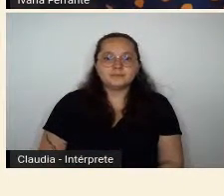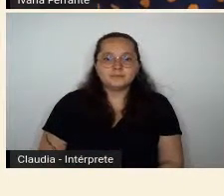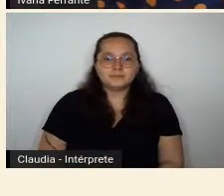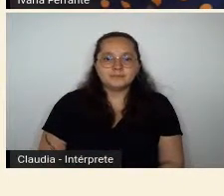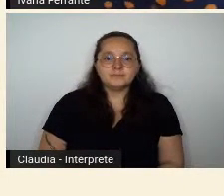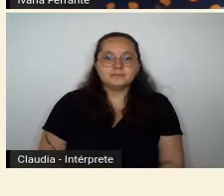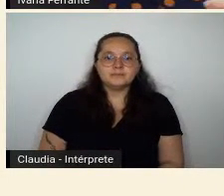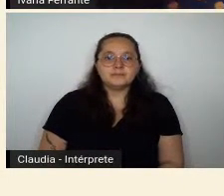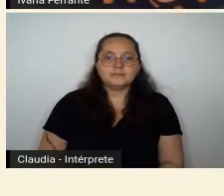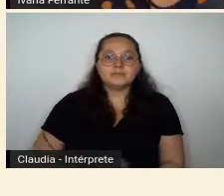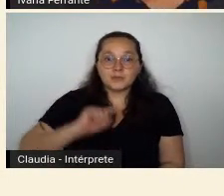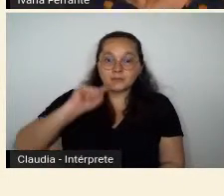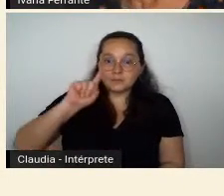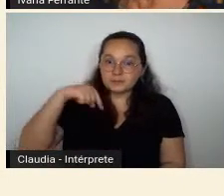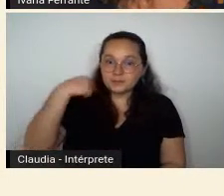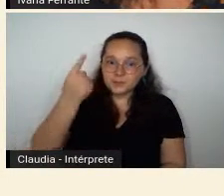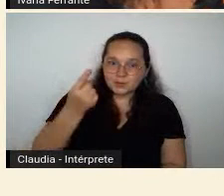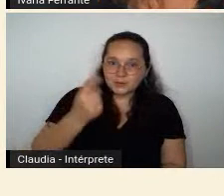Próximo slide.